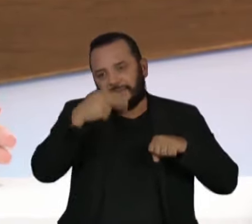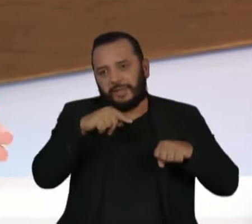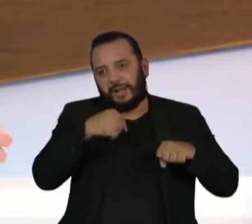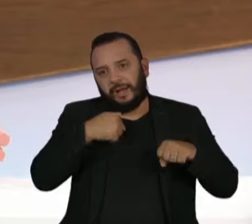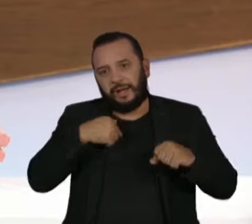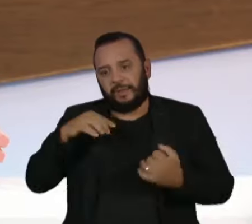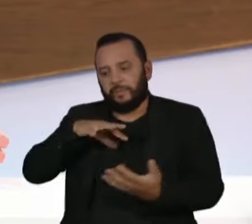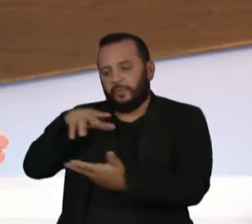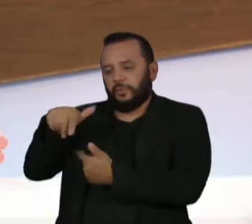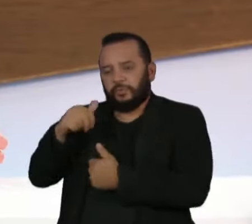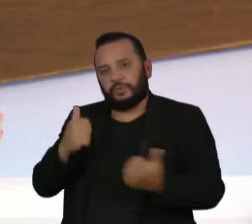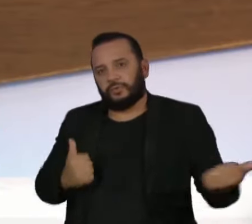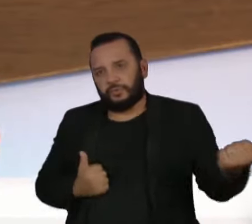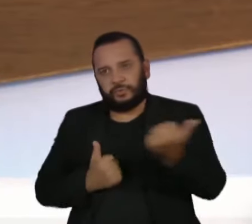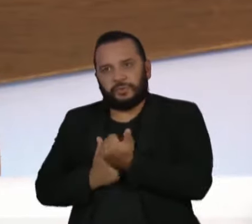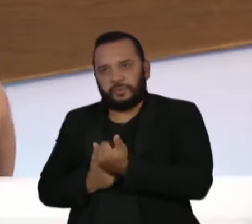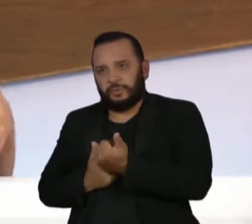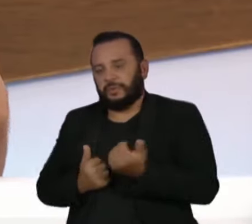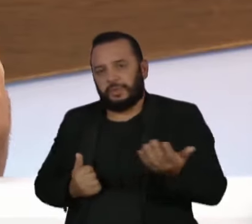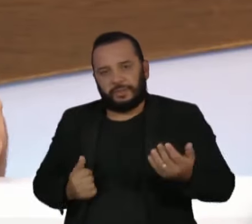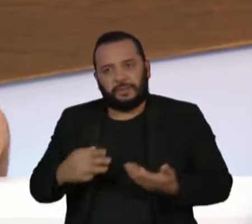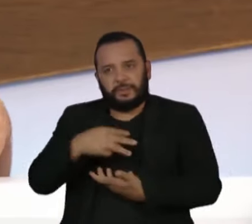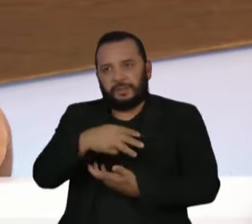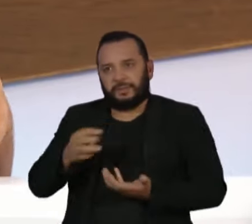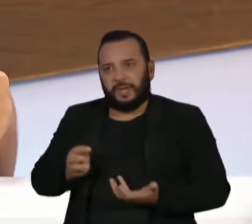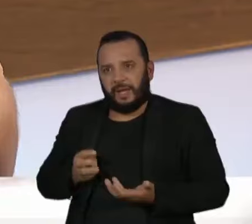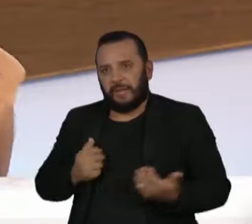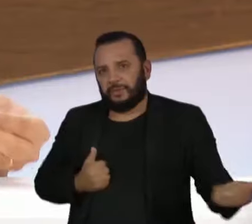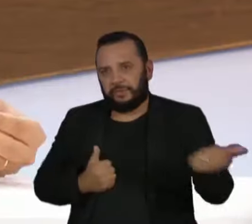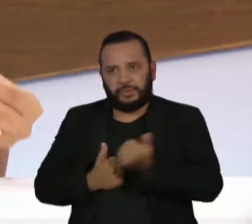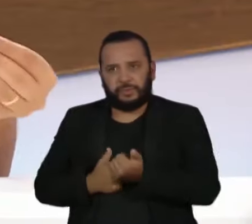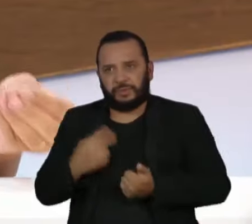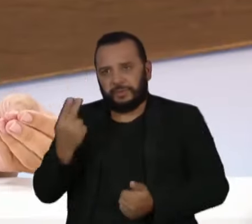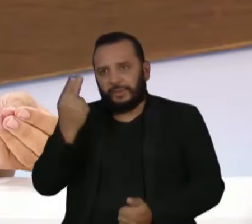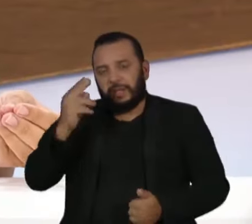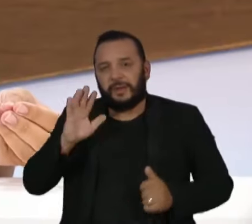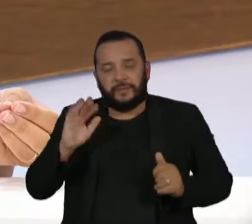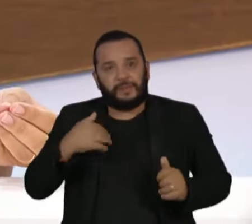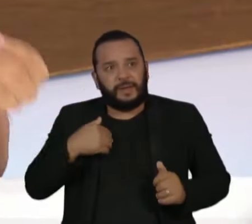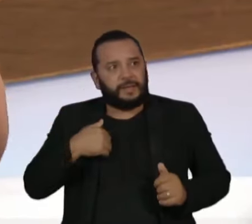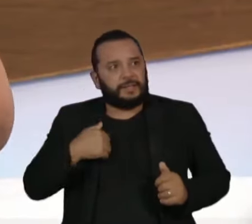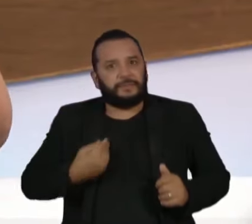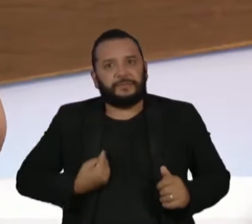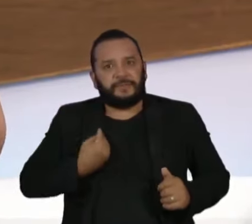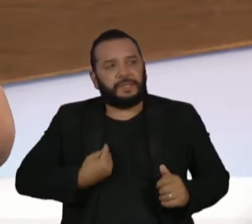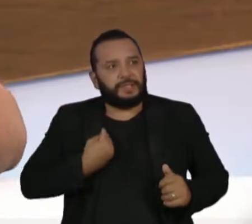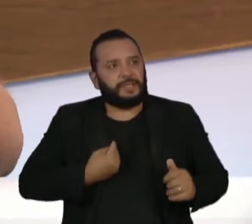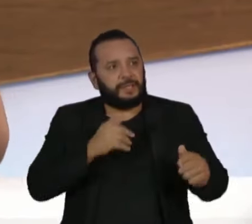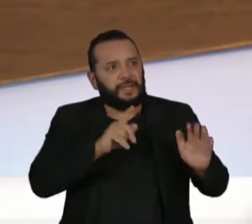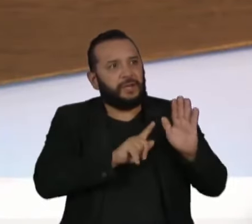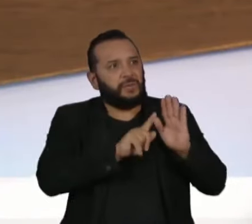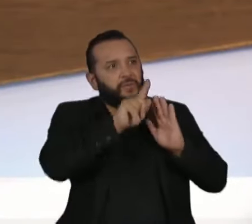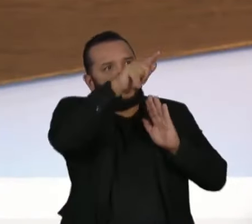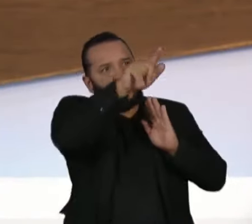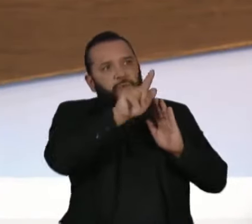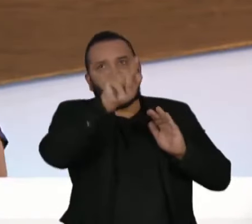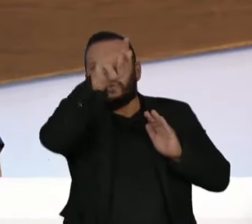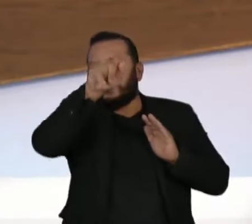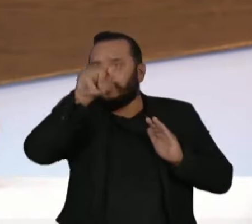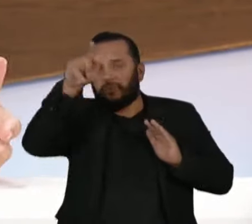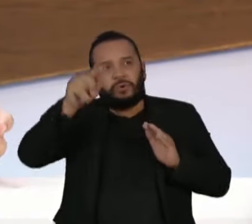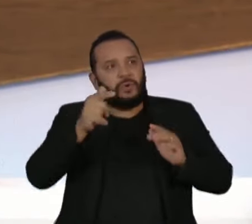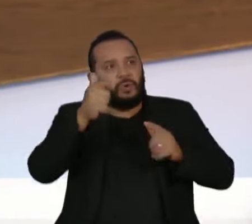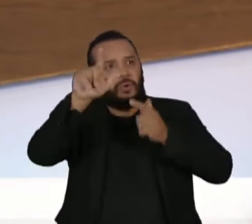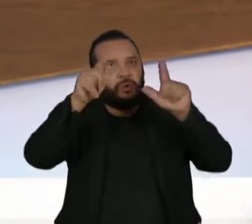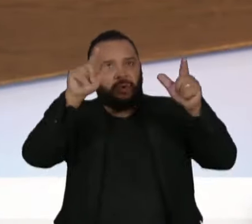nenhum, em nenhuma hipótese. Agora, a possibilidade de você levar a vida a outros planetas, se você, como você defende no livro,